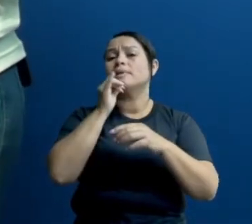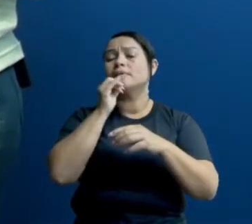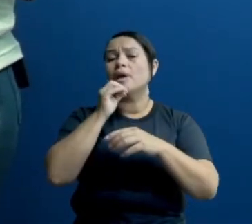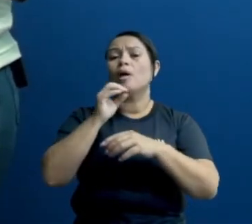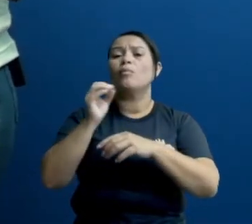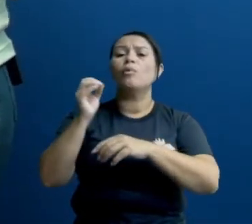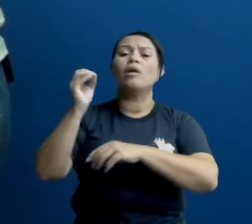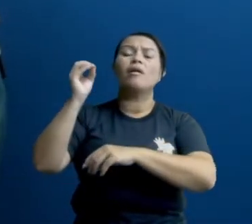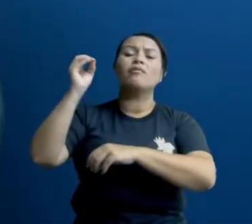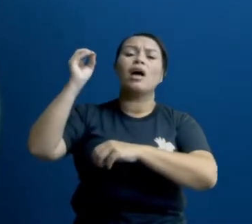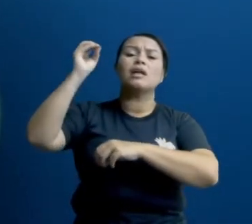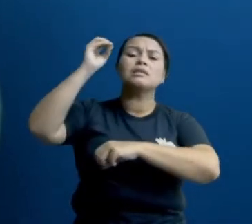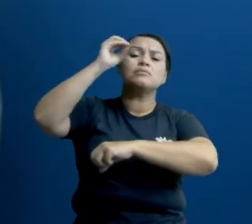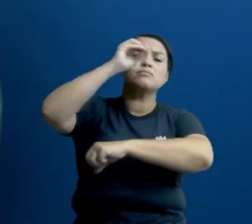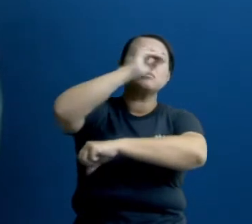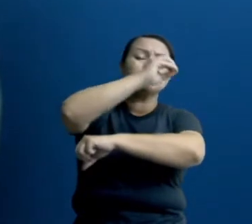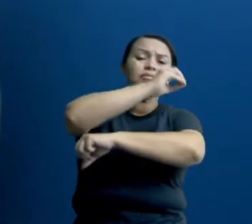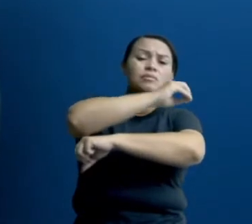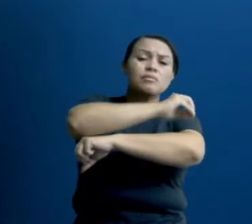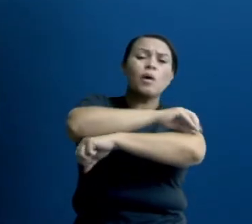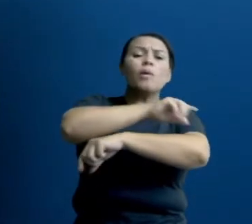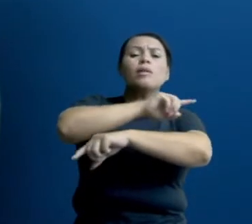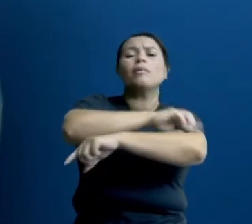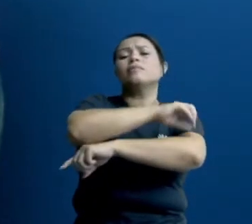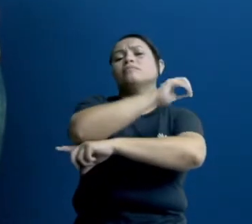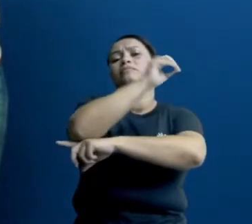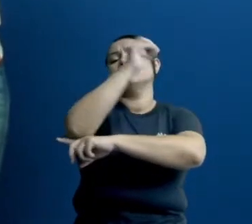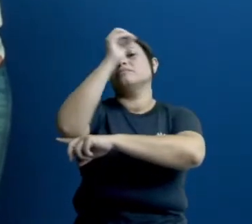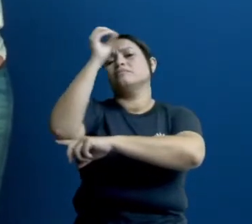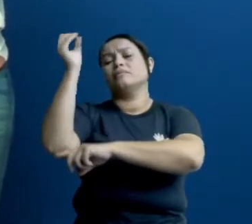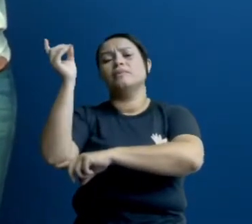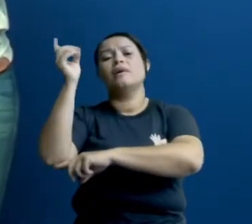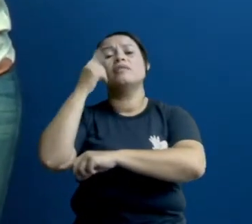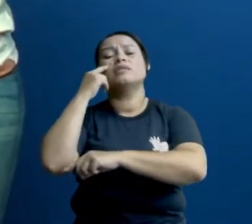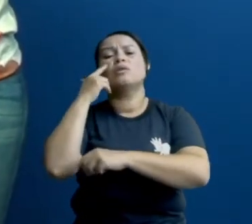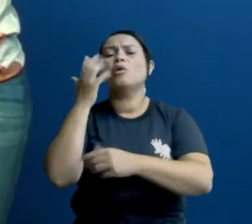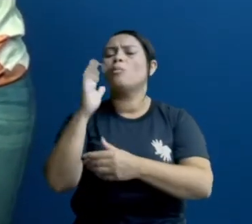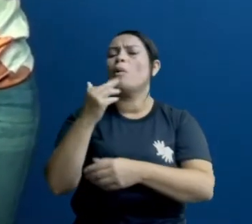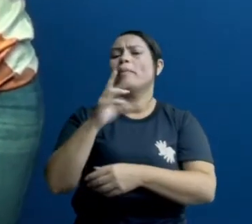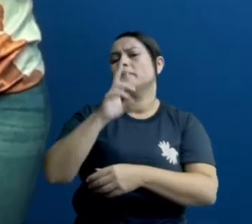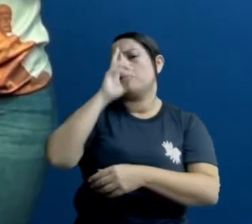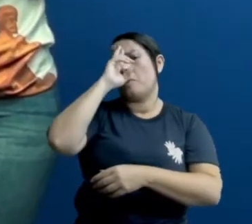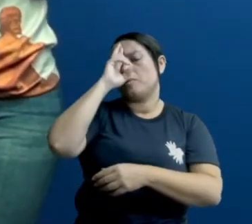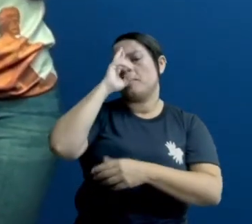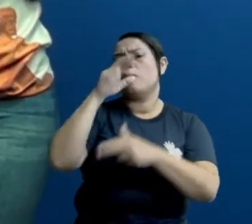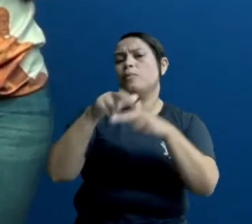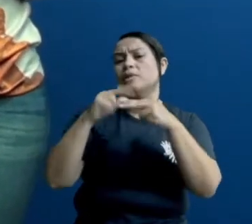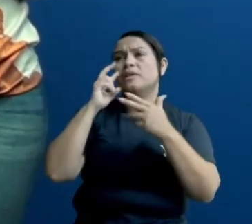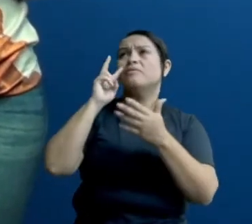isso, nessa fase, certo? Geralmente, a gente também consegue observar a Lua de dia.